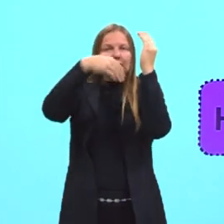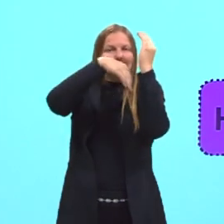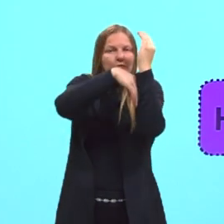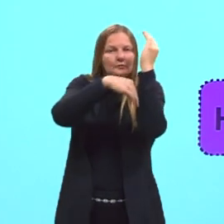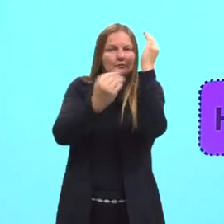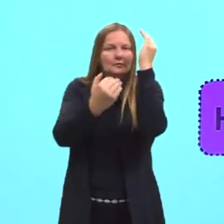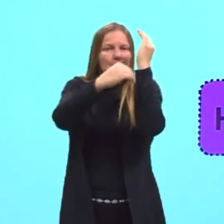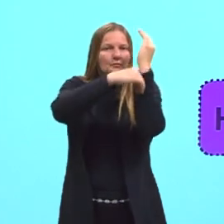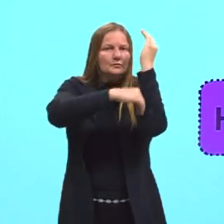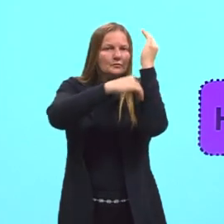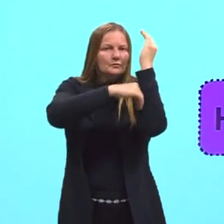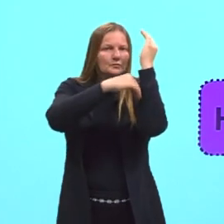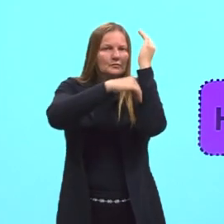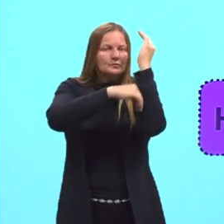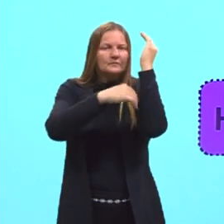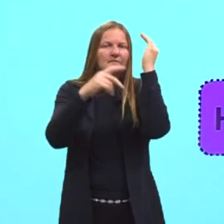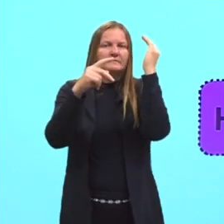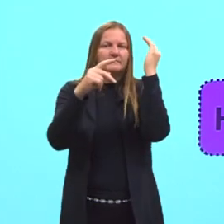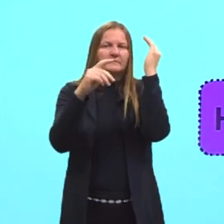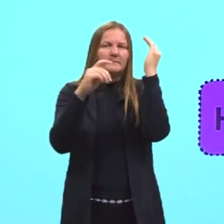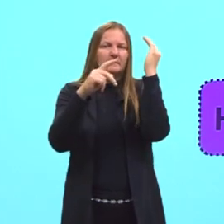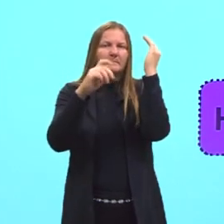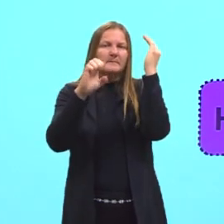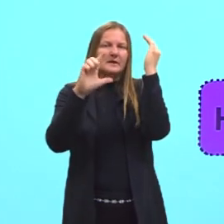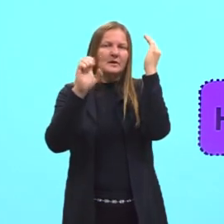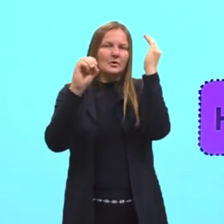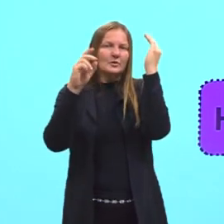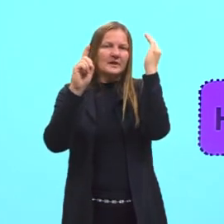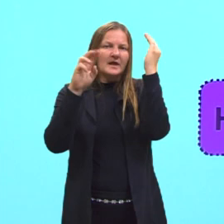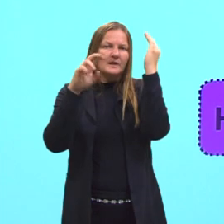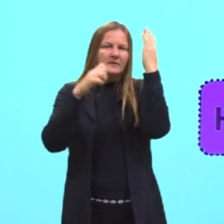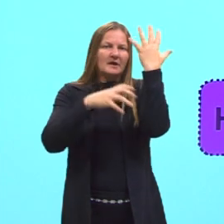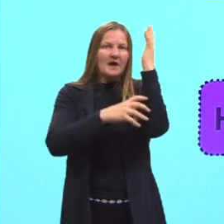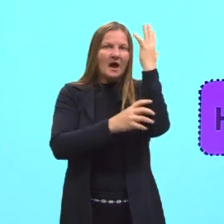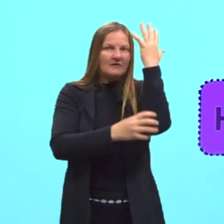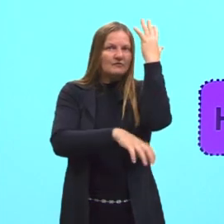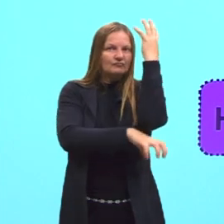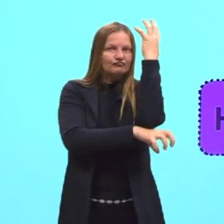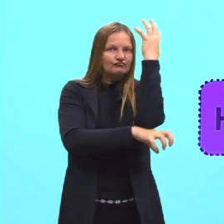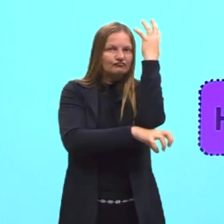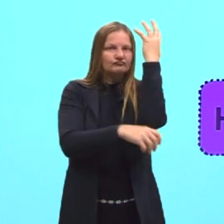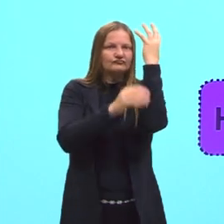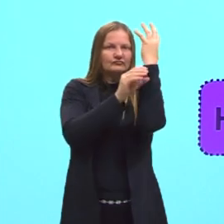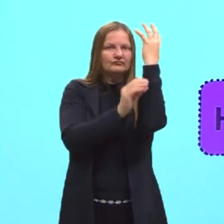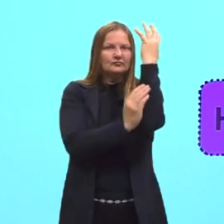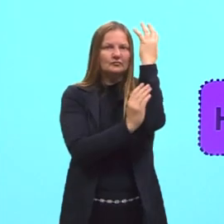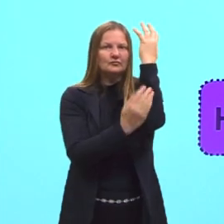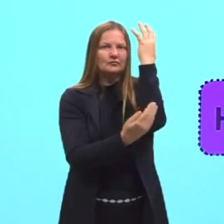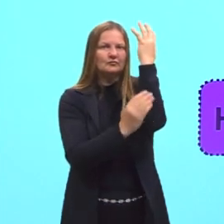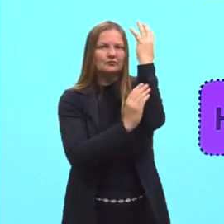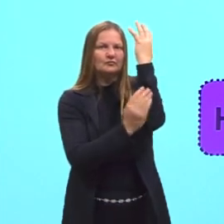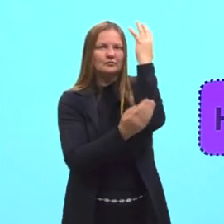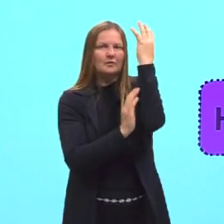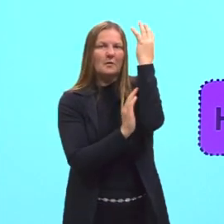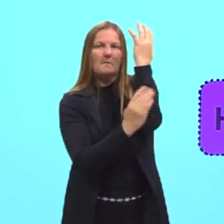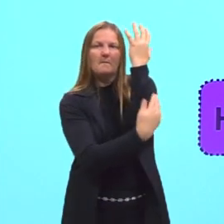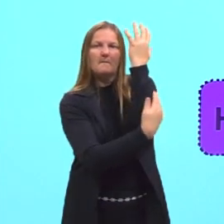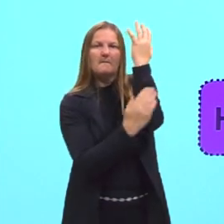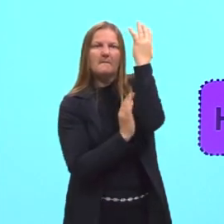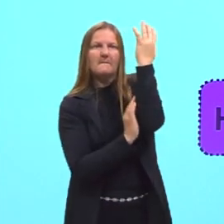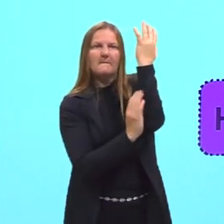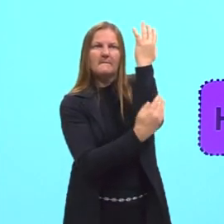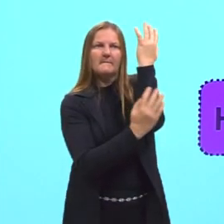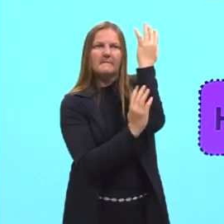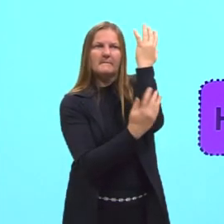do suber é a feloderme. Tudo isso faz parte, então, da periderme, que é a camada mais